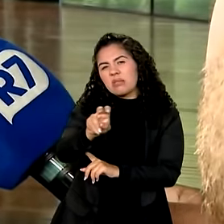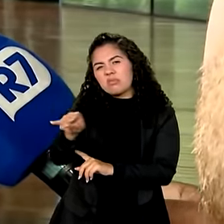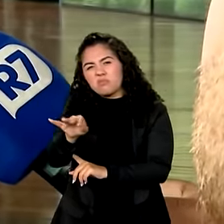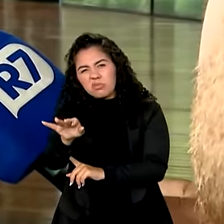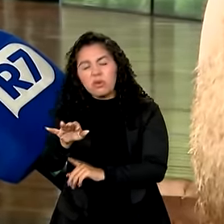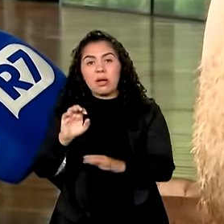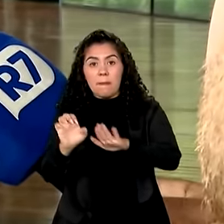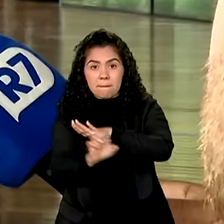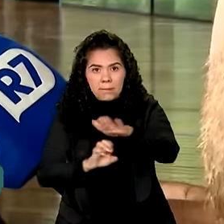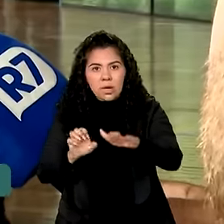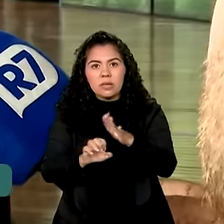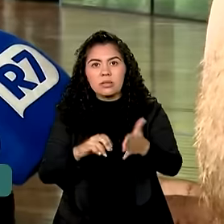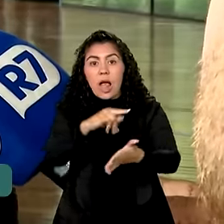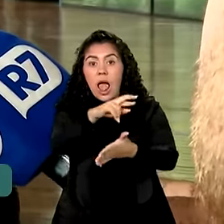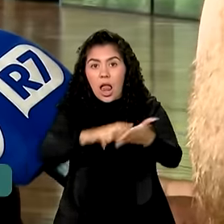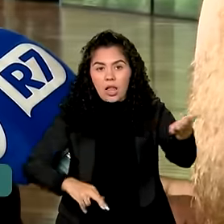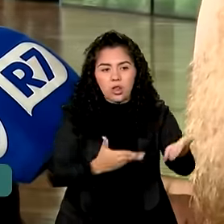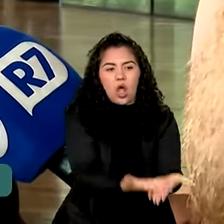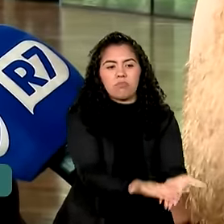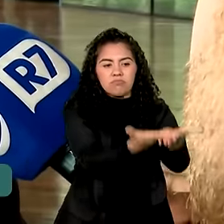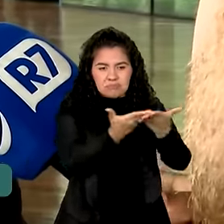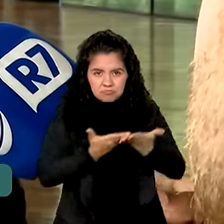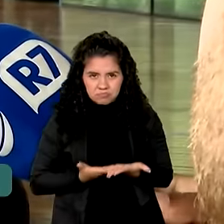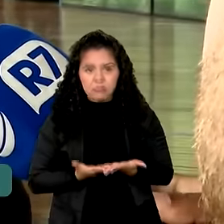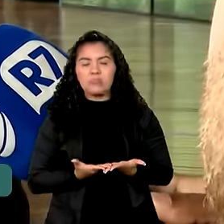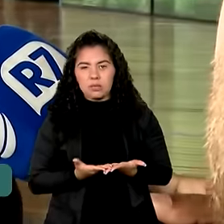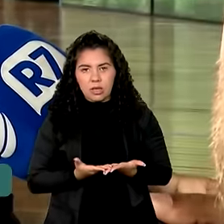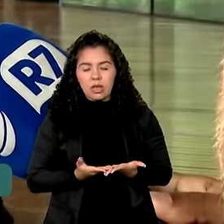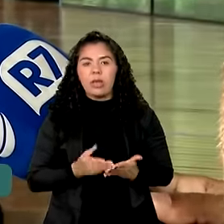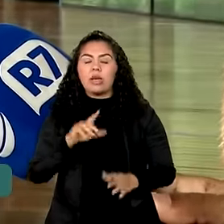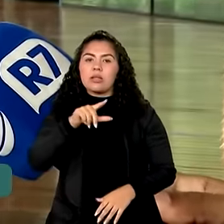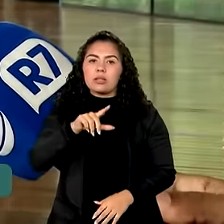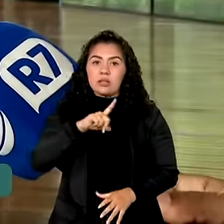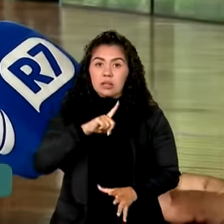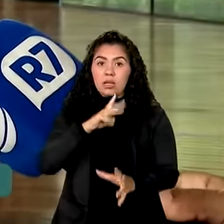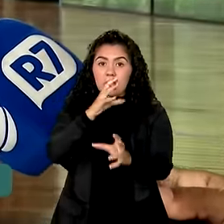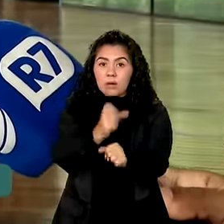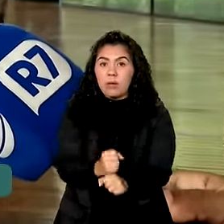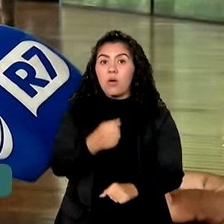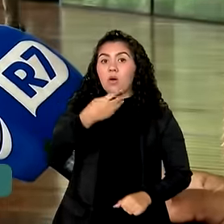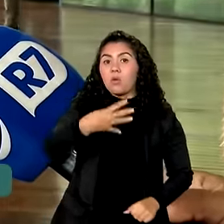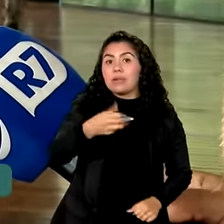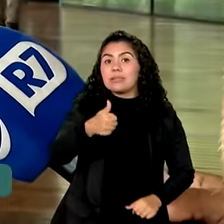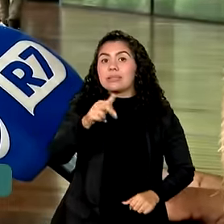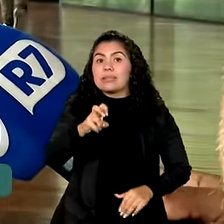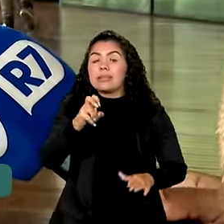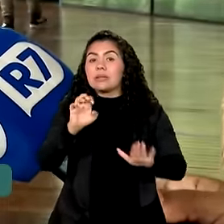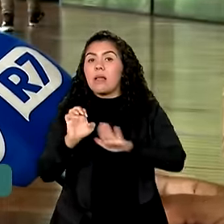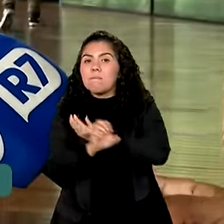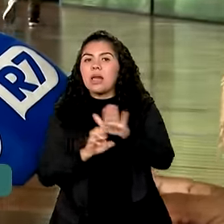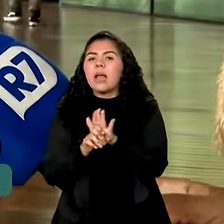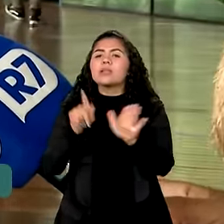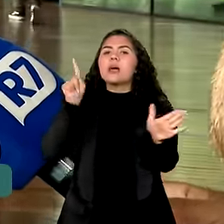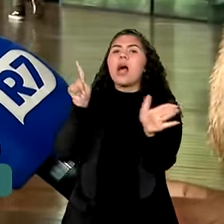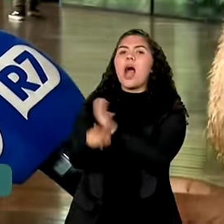entregaram o relatório. Tem 415 empresas que questionaram na